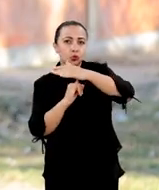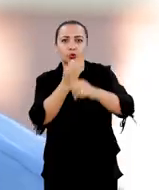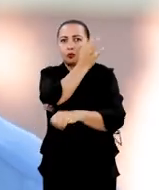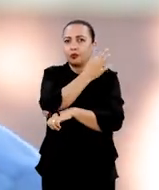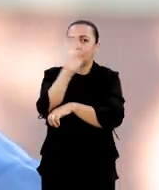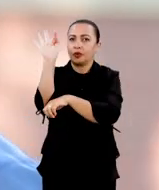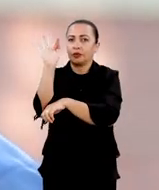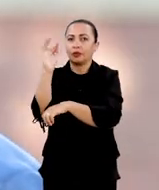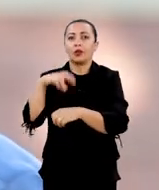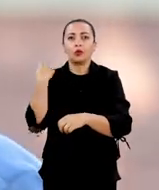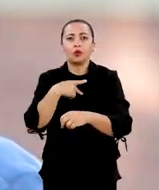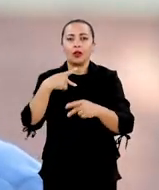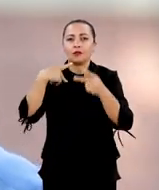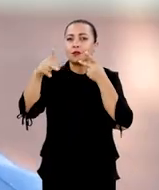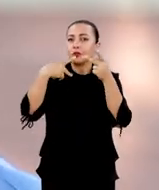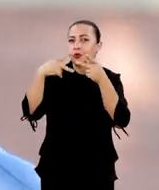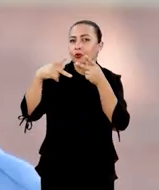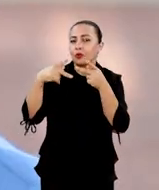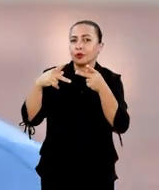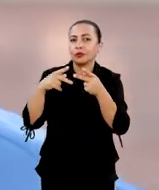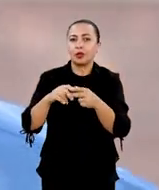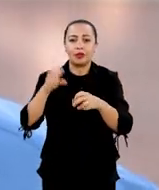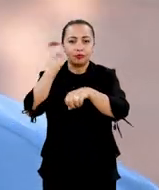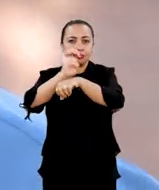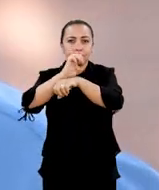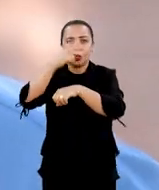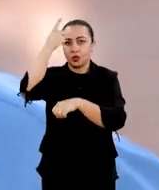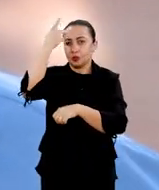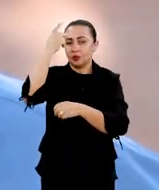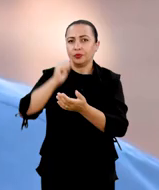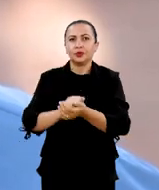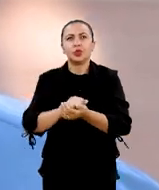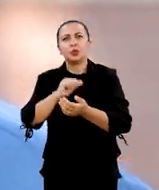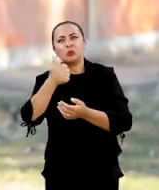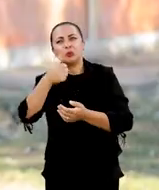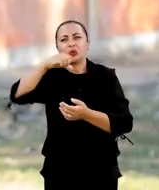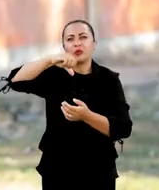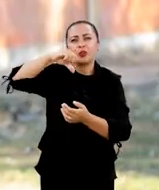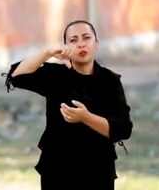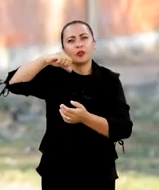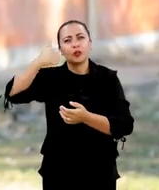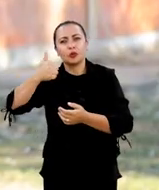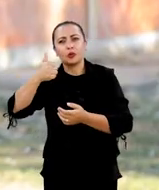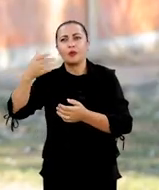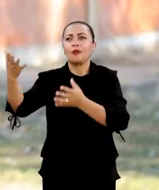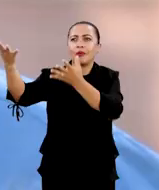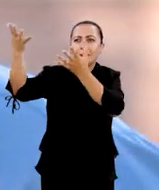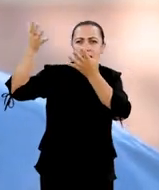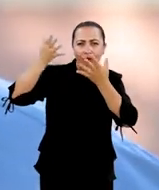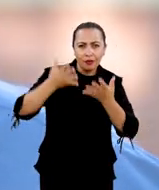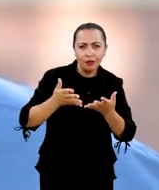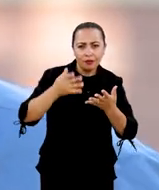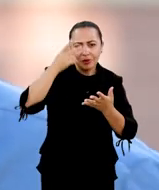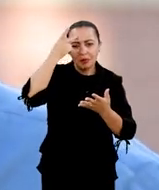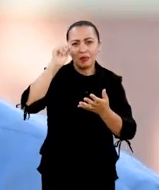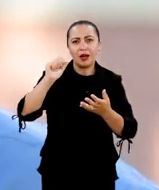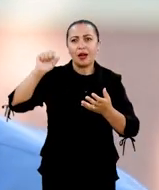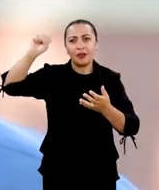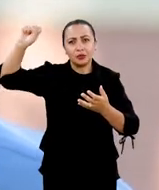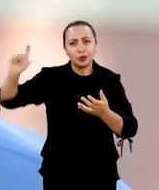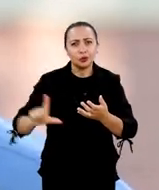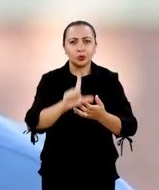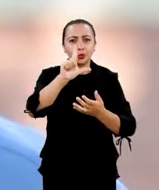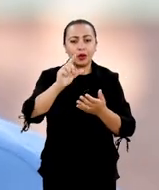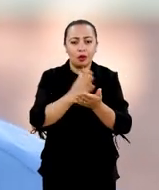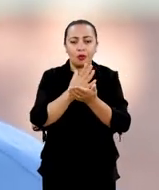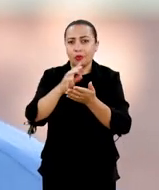federal. A nossa sede fica em São José dos Campos, no estado de São Paulo. Em 1991, vieram para cá, a